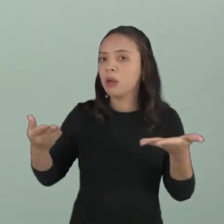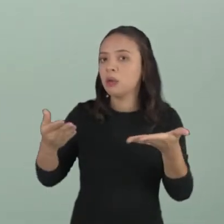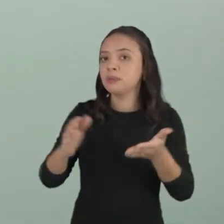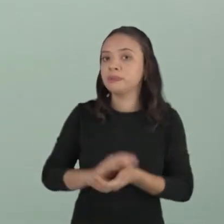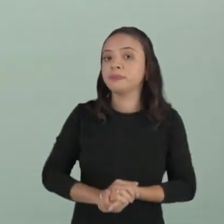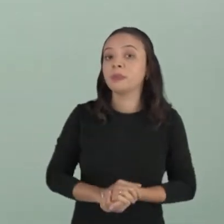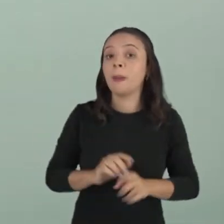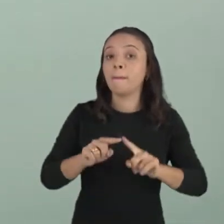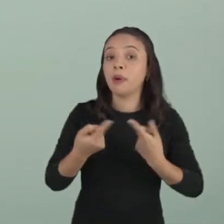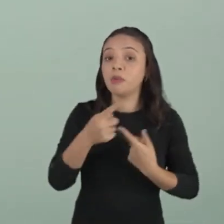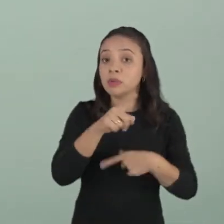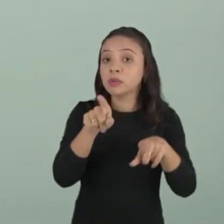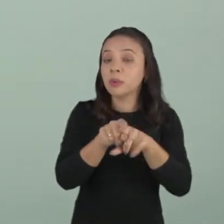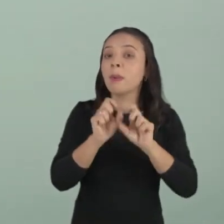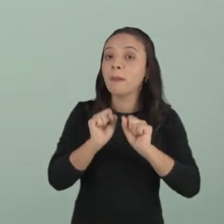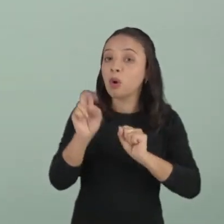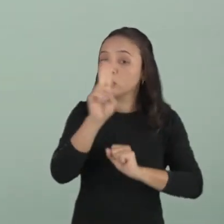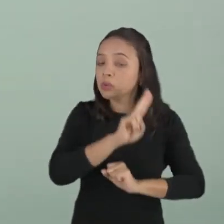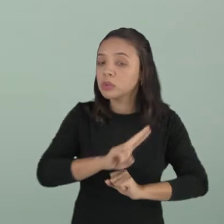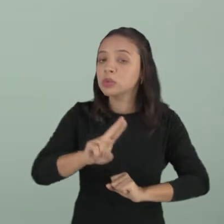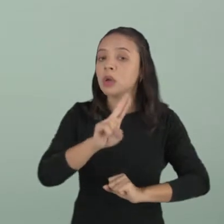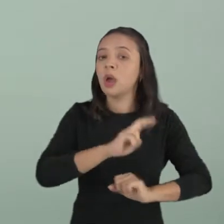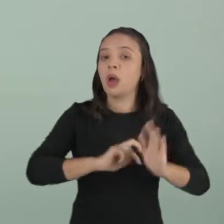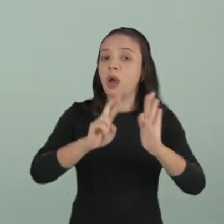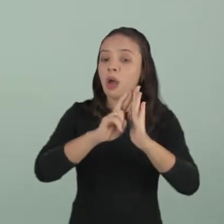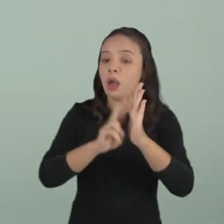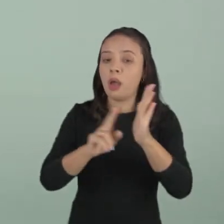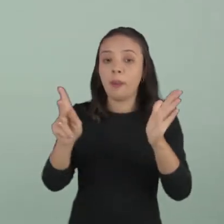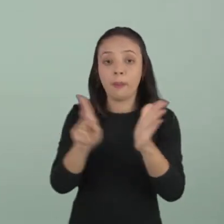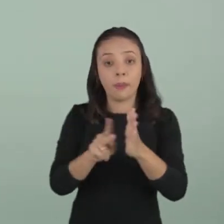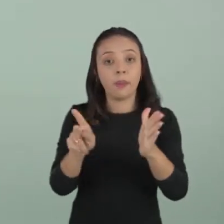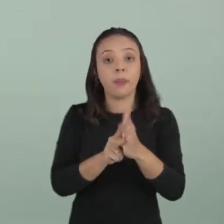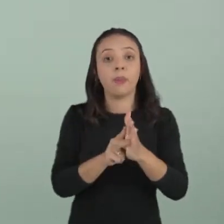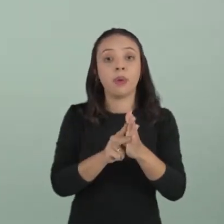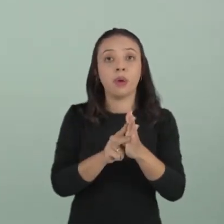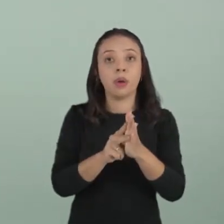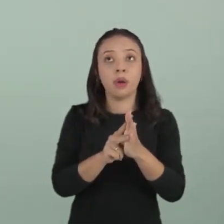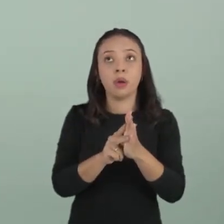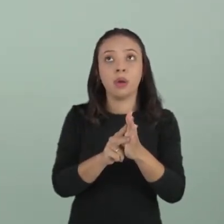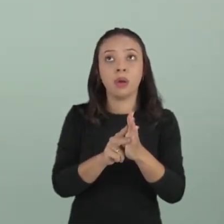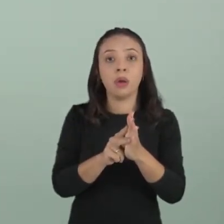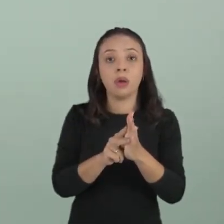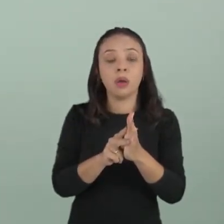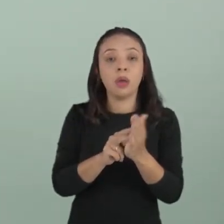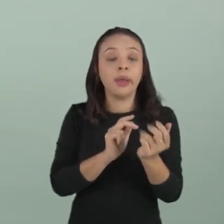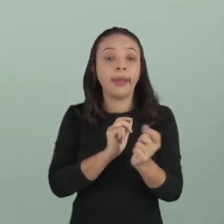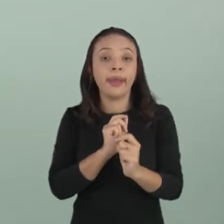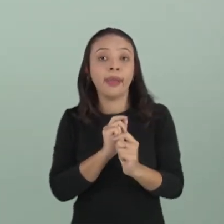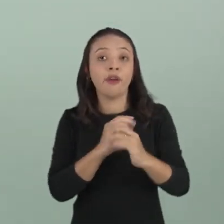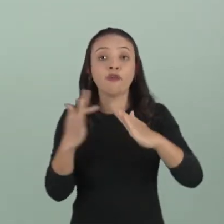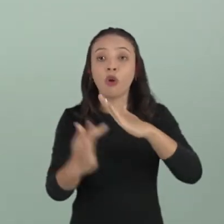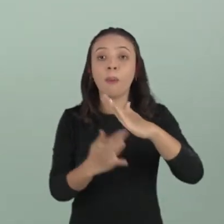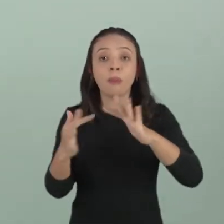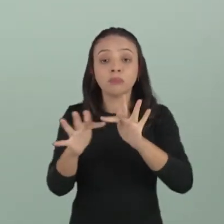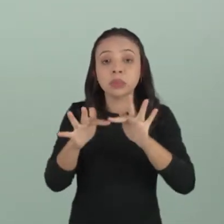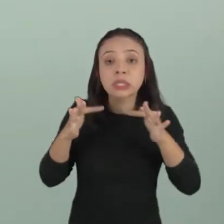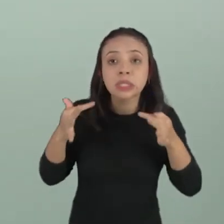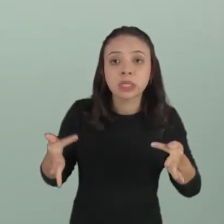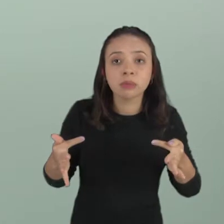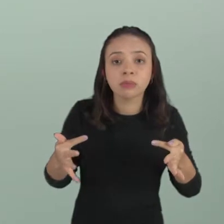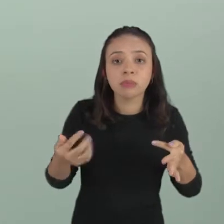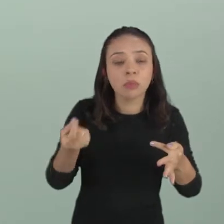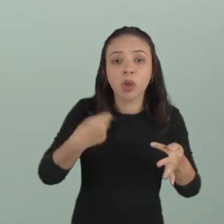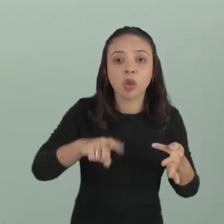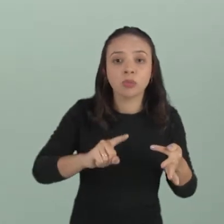pode utilizar a norma padrão, a norma culta da língua portuguesa, de maneira simples. Não precisa exatamente